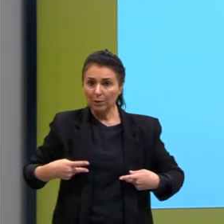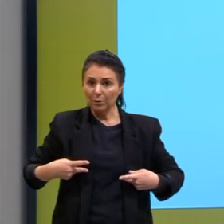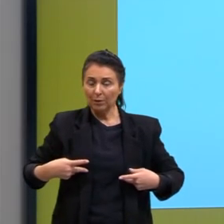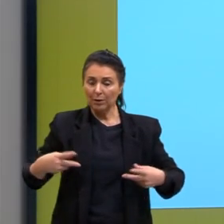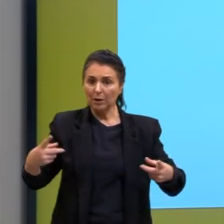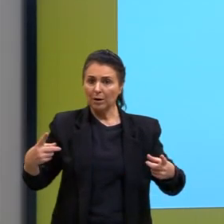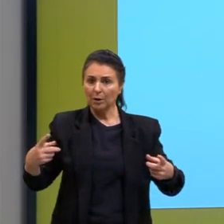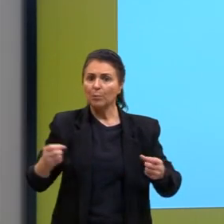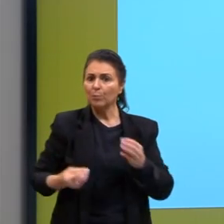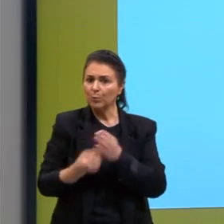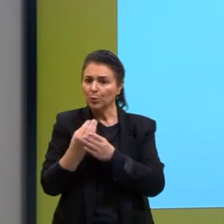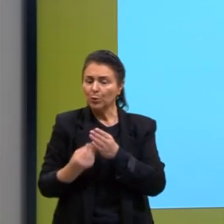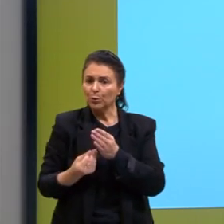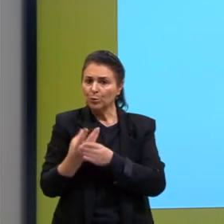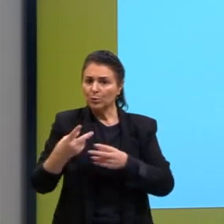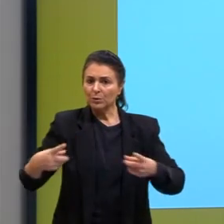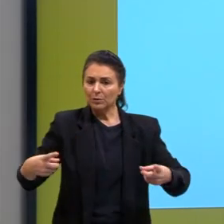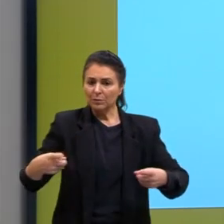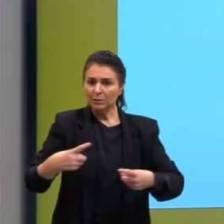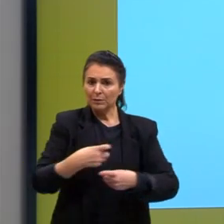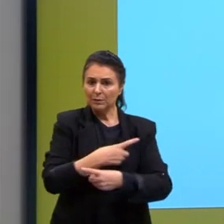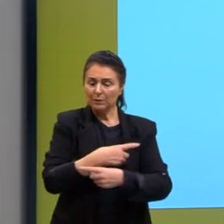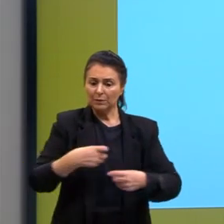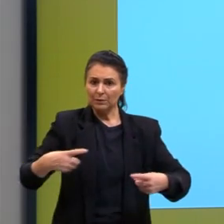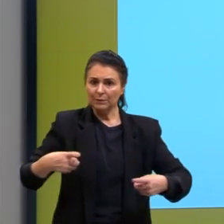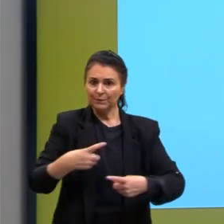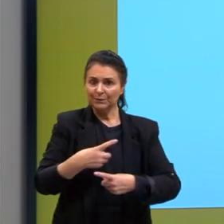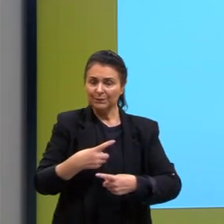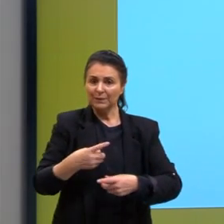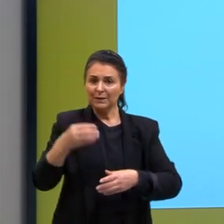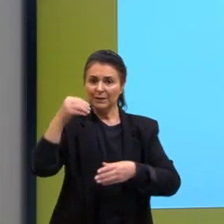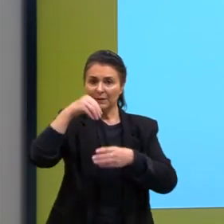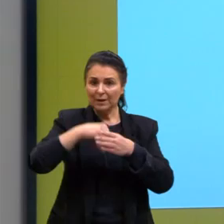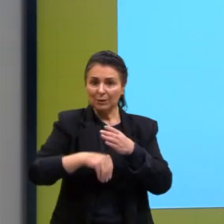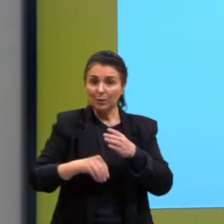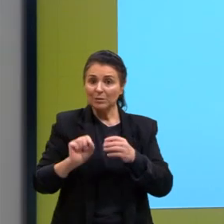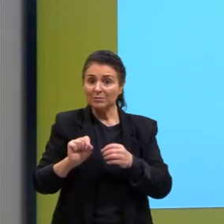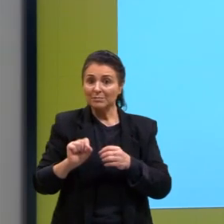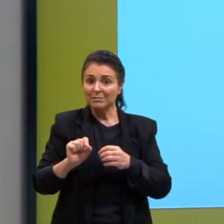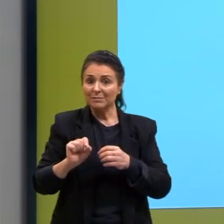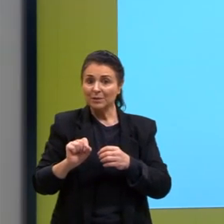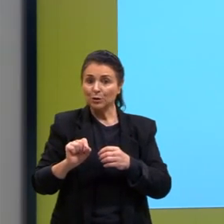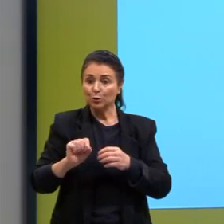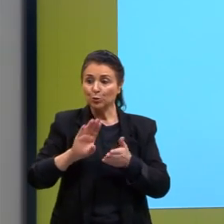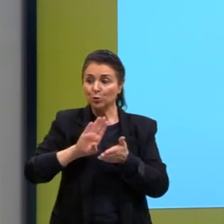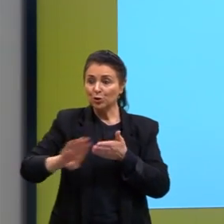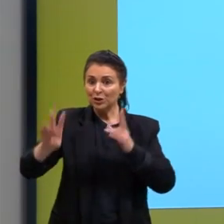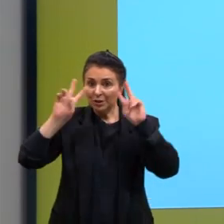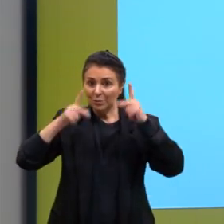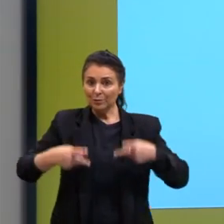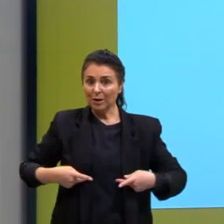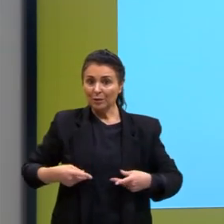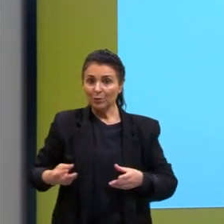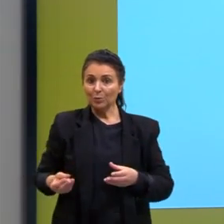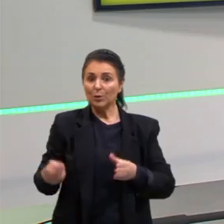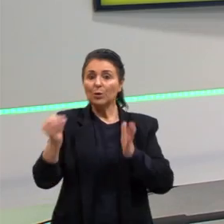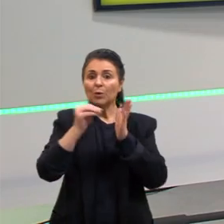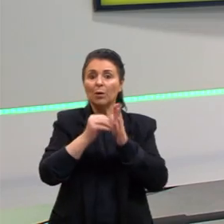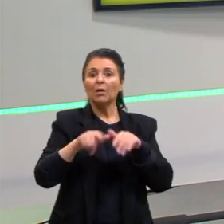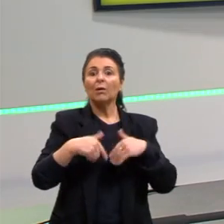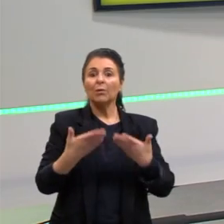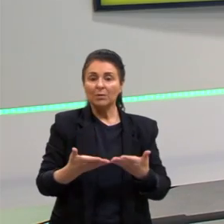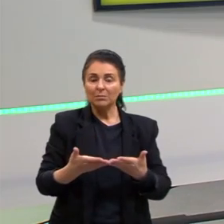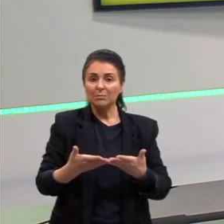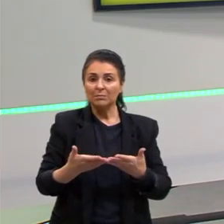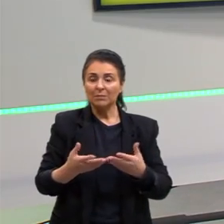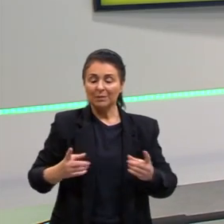de DNA do humano e colocado em bactérias. Essa aí é a ideia-chave.